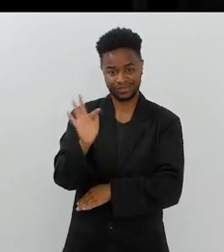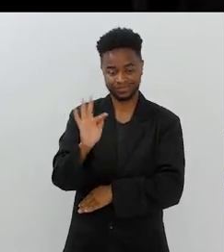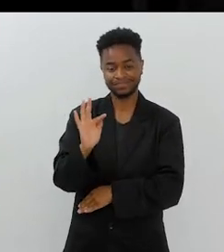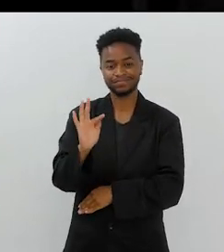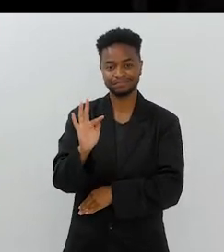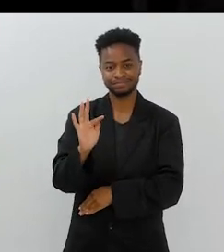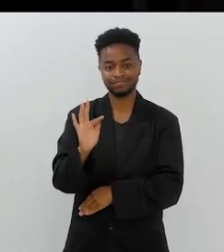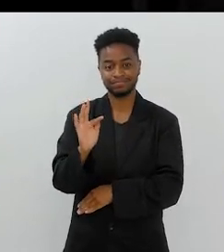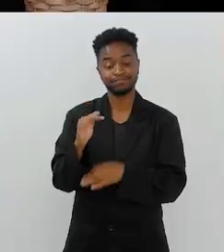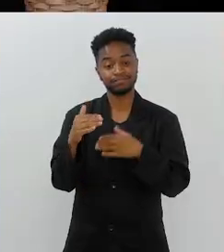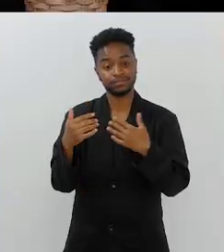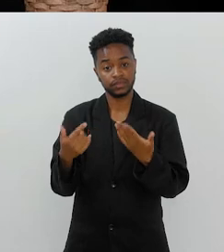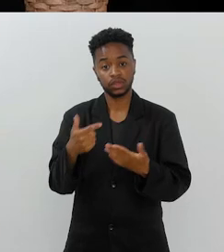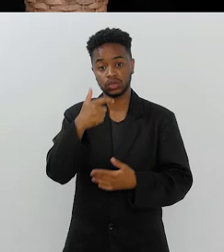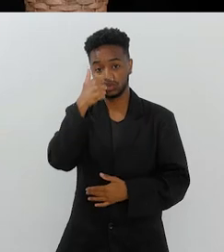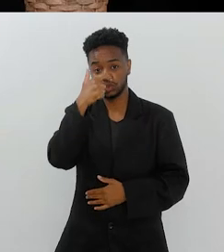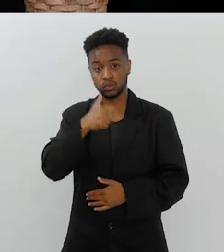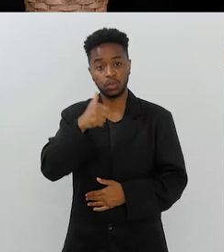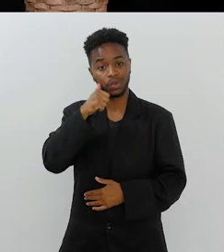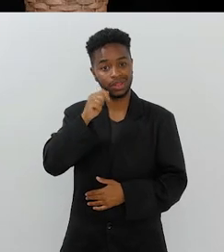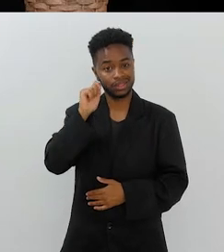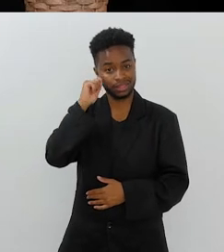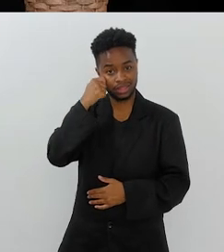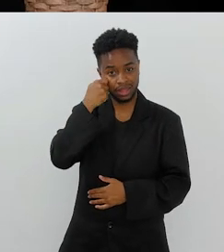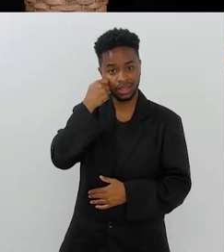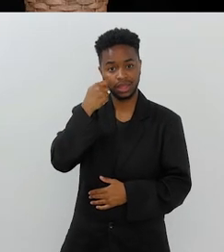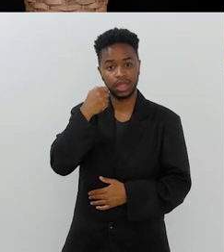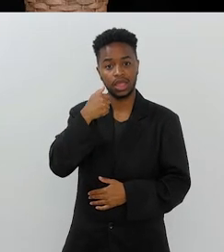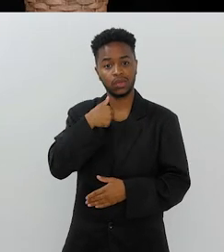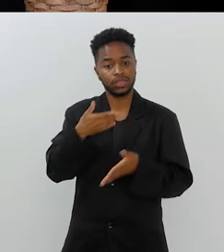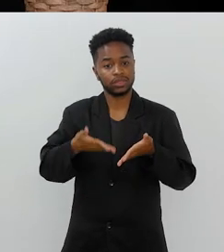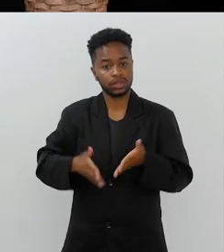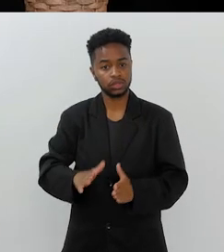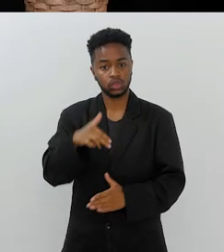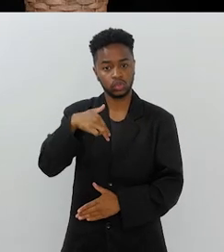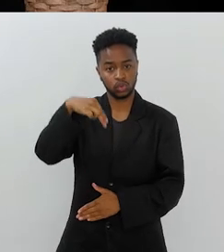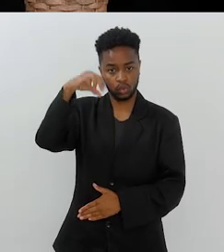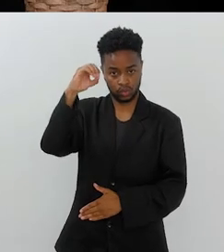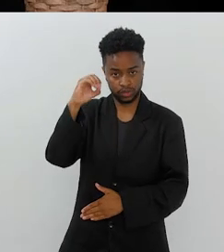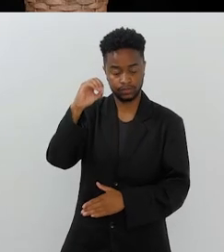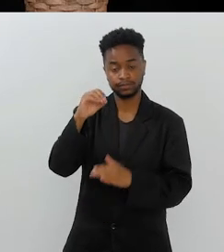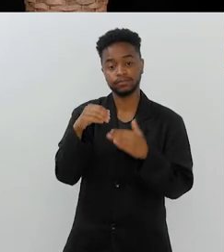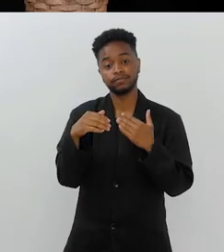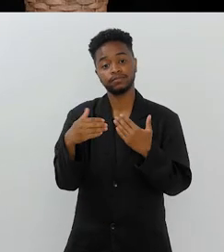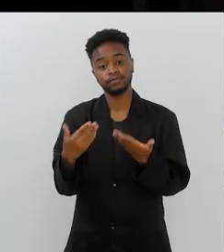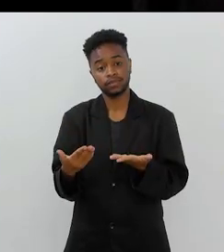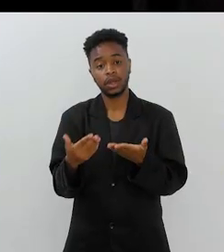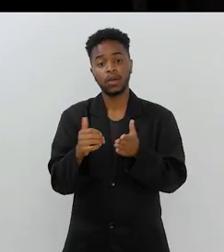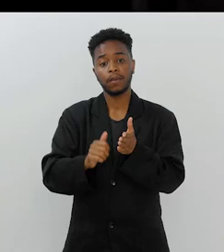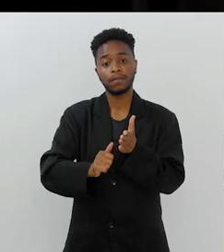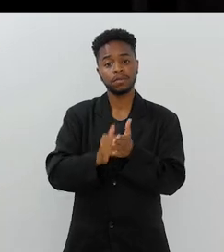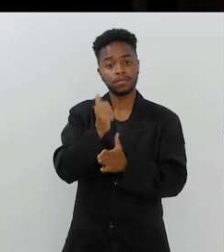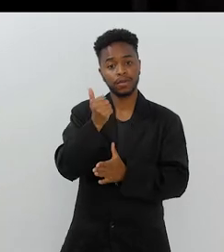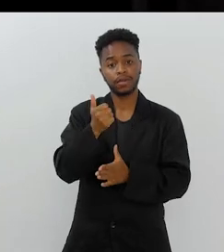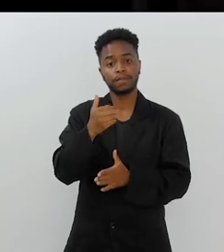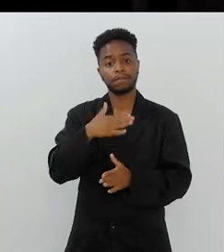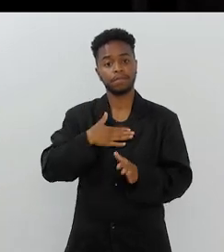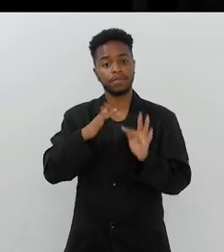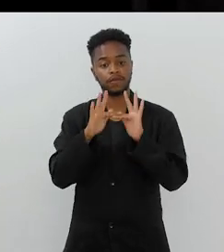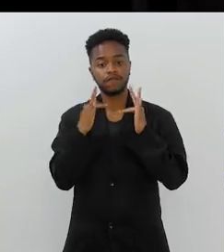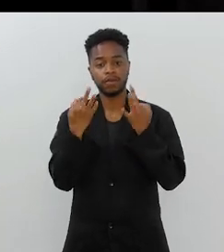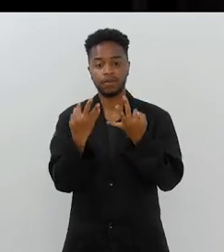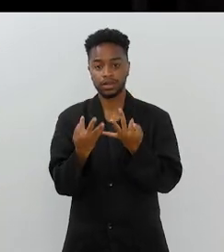faculdade, né? Eu sou uma mulher preta que vem do Nordeste e a primeira